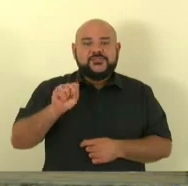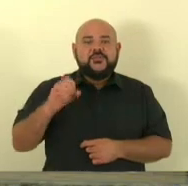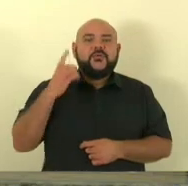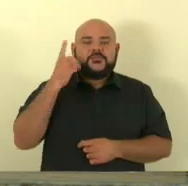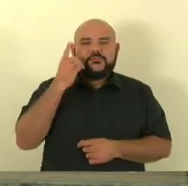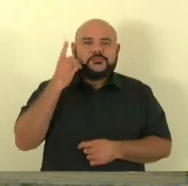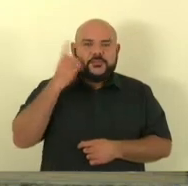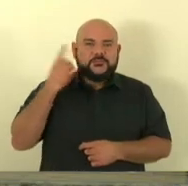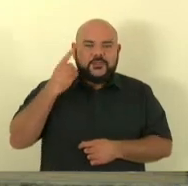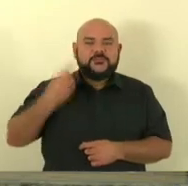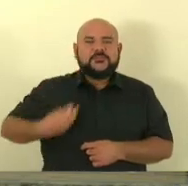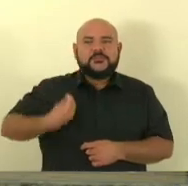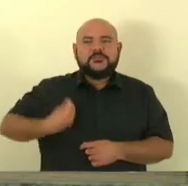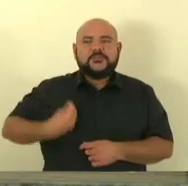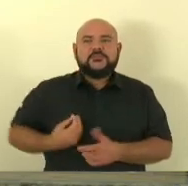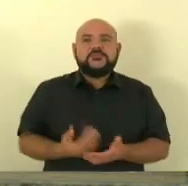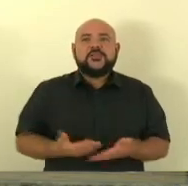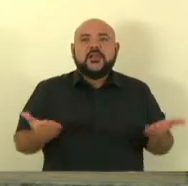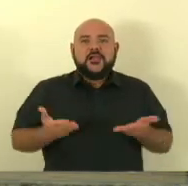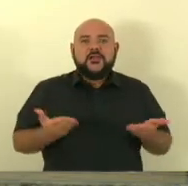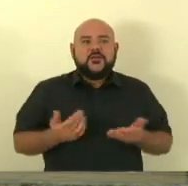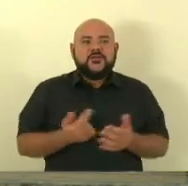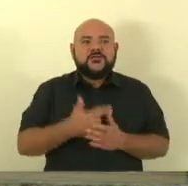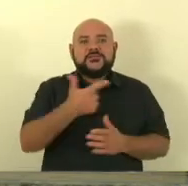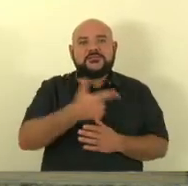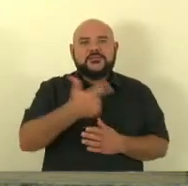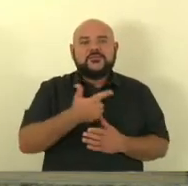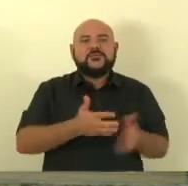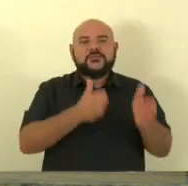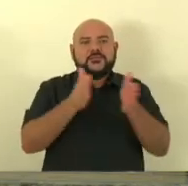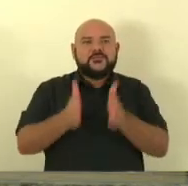presentes, então passaremos agora à segunda fase do expediente.